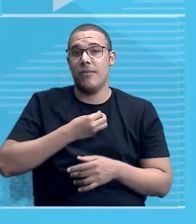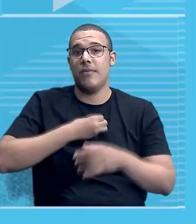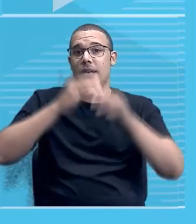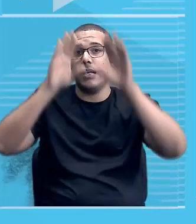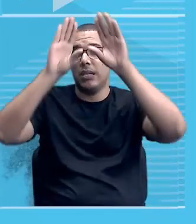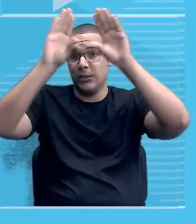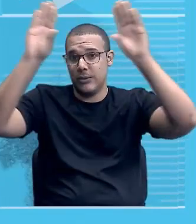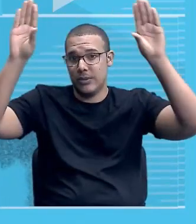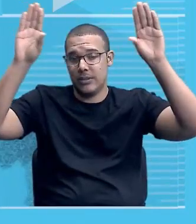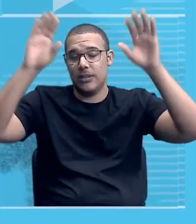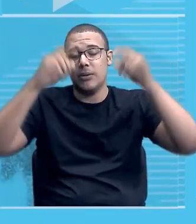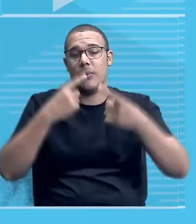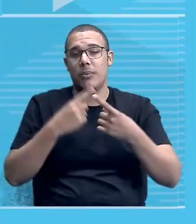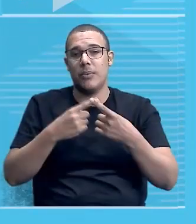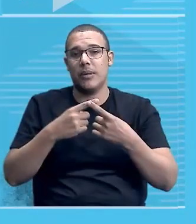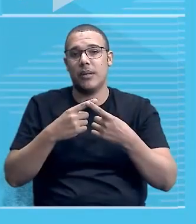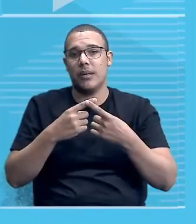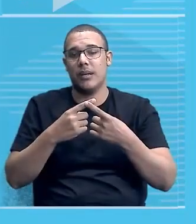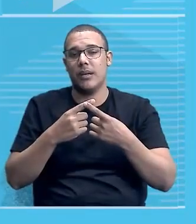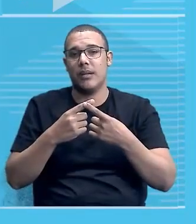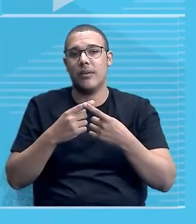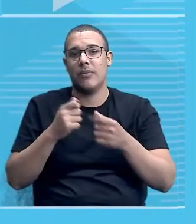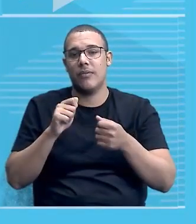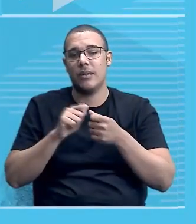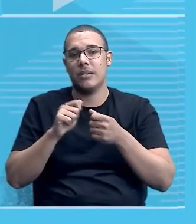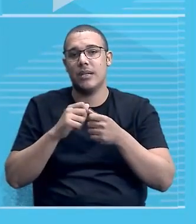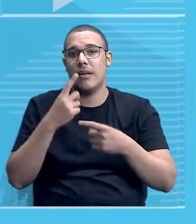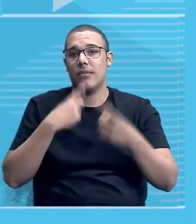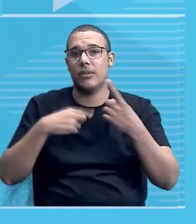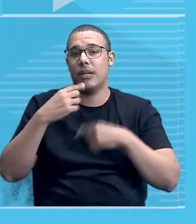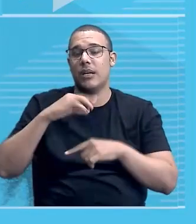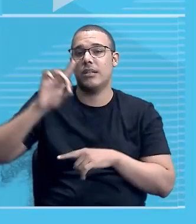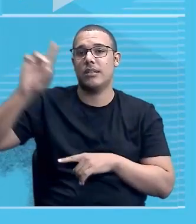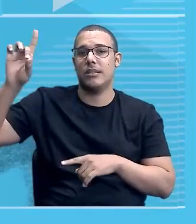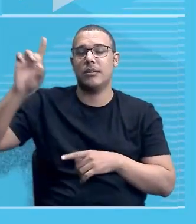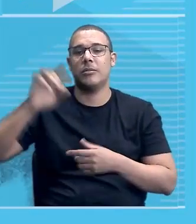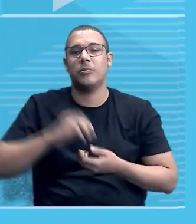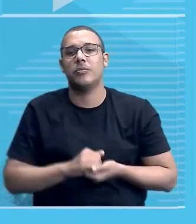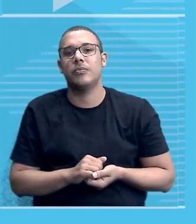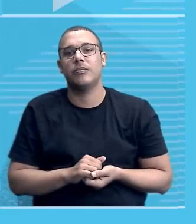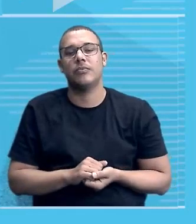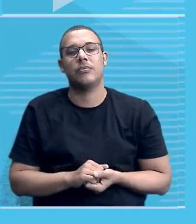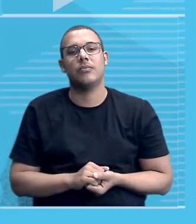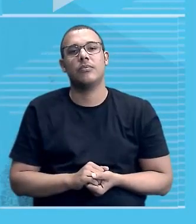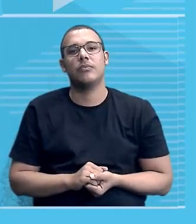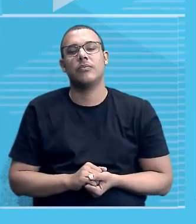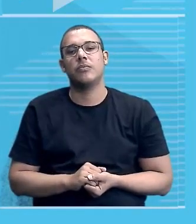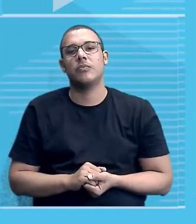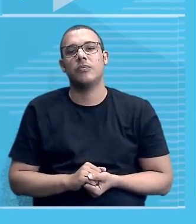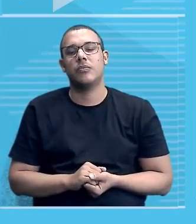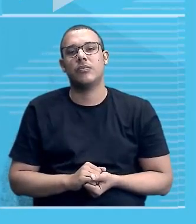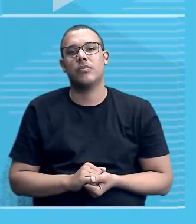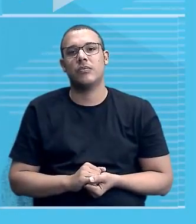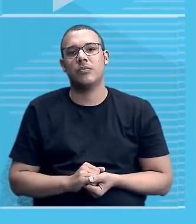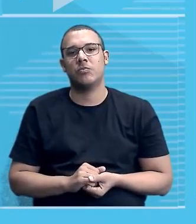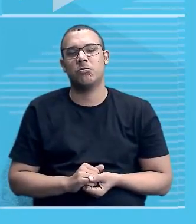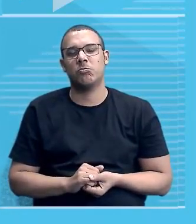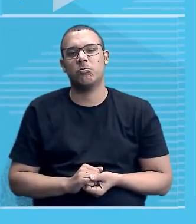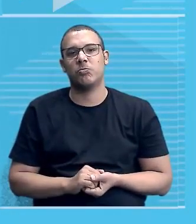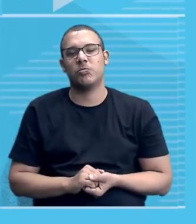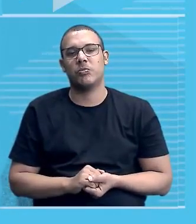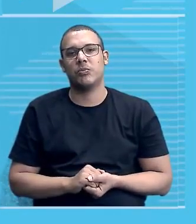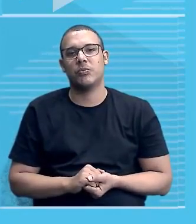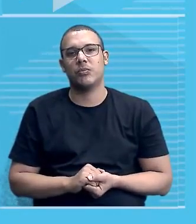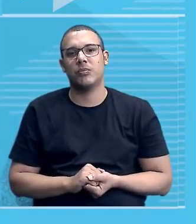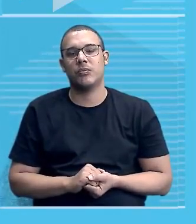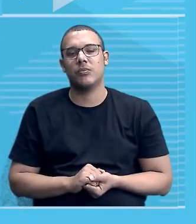Estão agradando o Alá, né? Então, veja que esse ingrediente religioso dá um impulso vigoroso